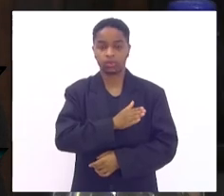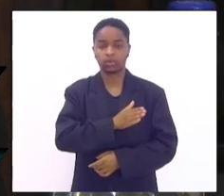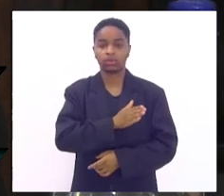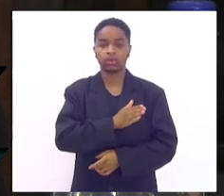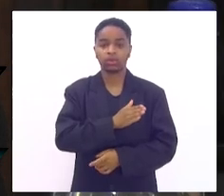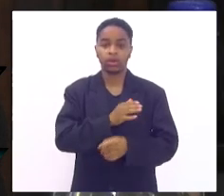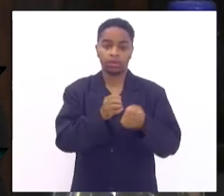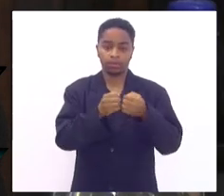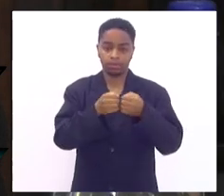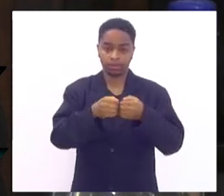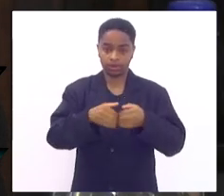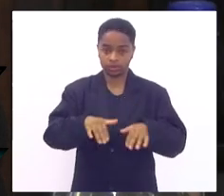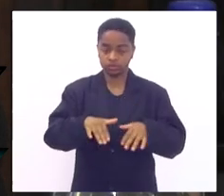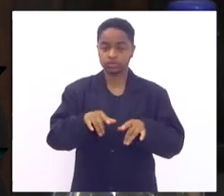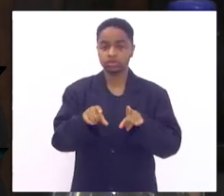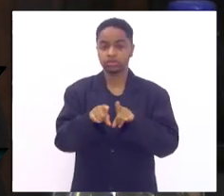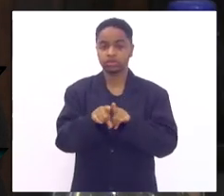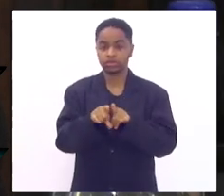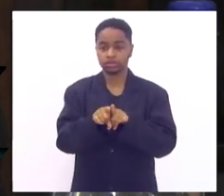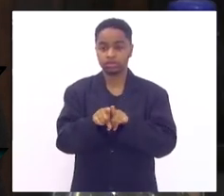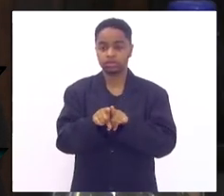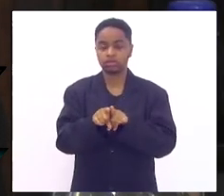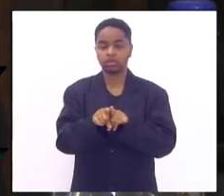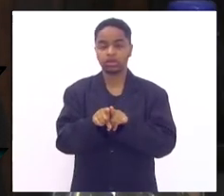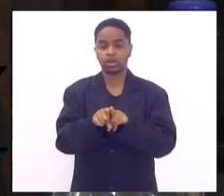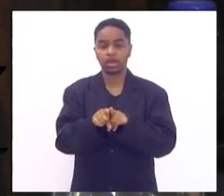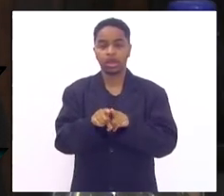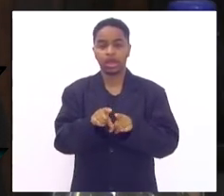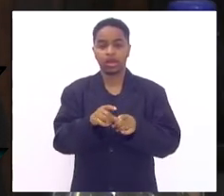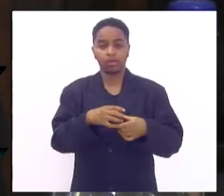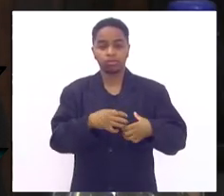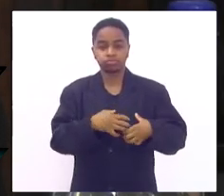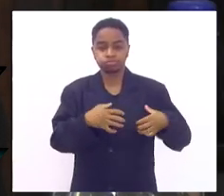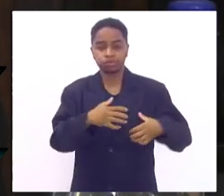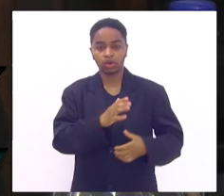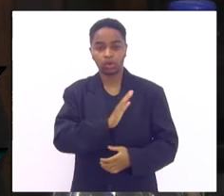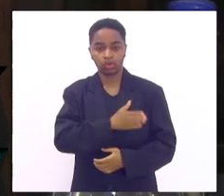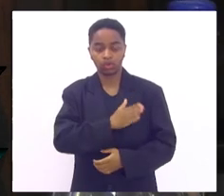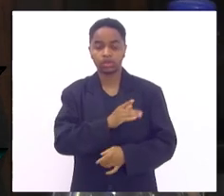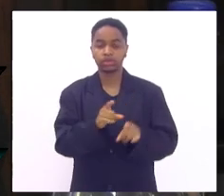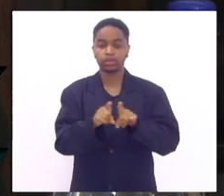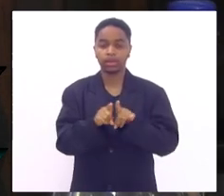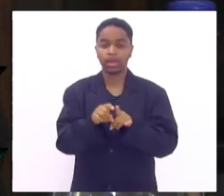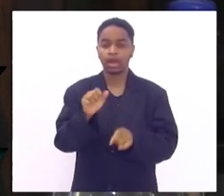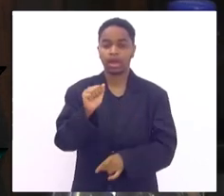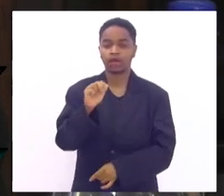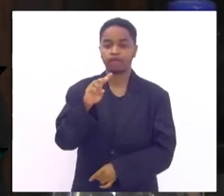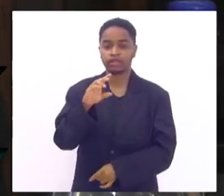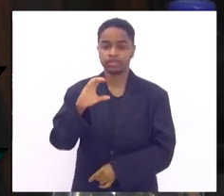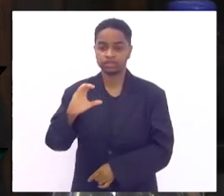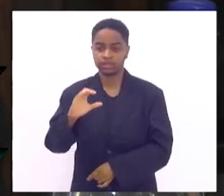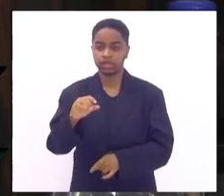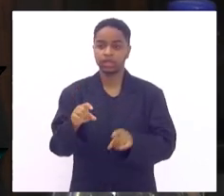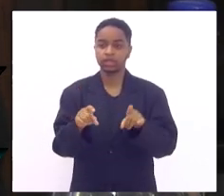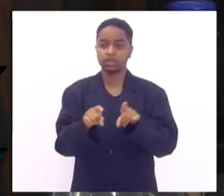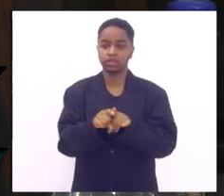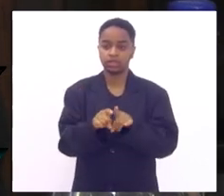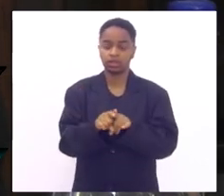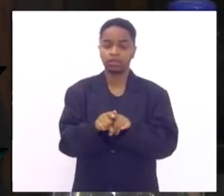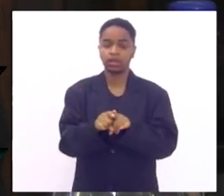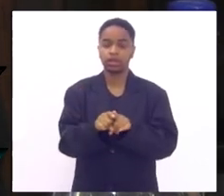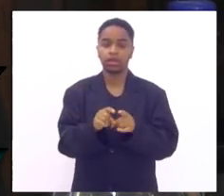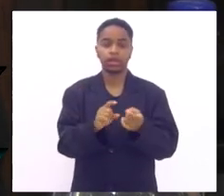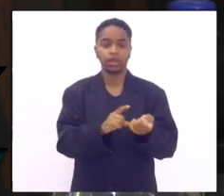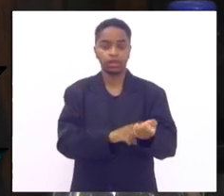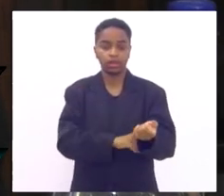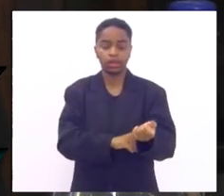comprometendo aumentando a incidência de infarto agudo-miocárdio acidentes vasculares cerebrais esquêmicos hemorrágicos obstruções arteriais